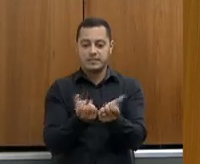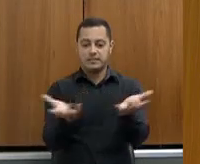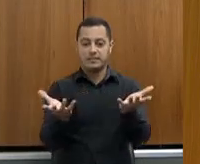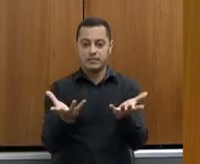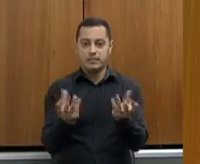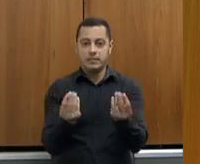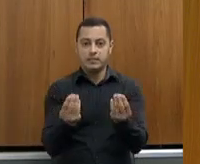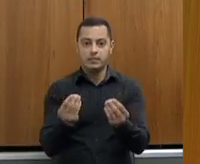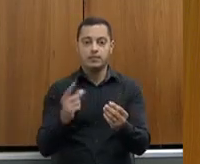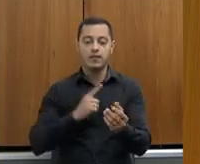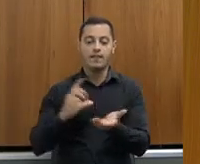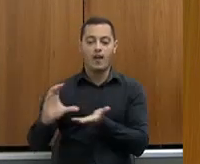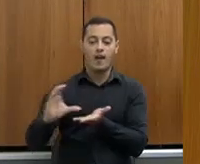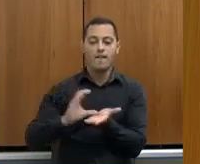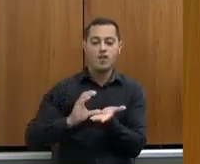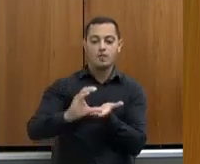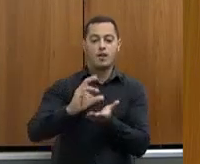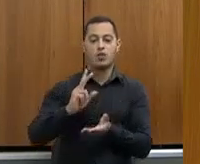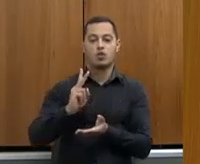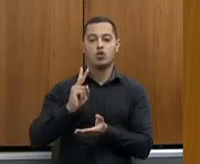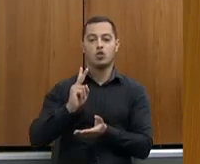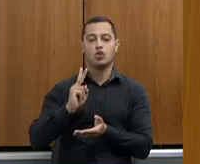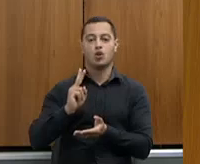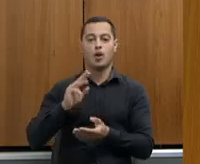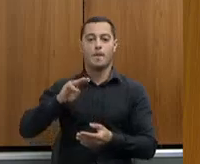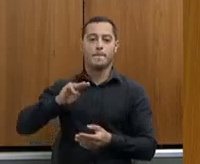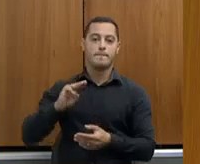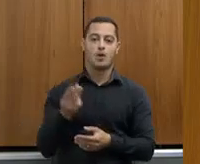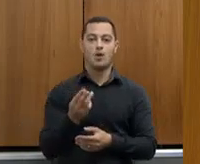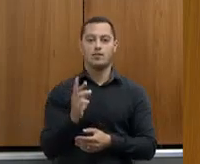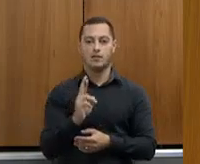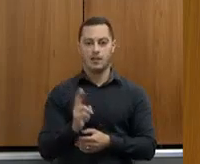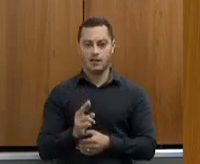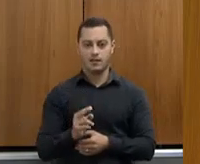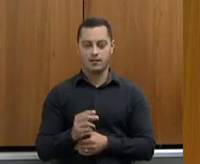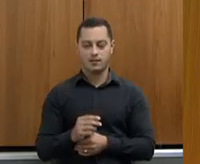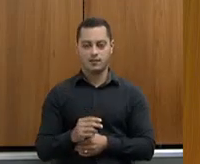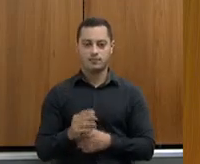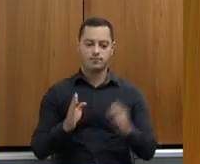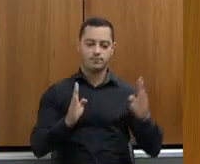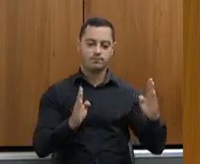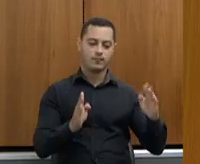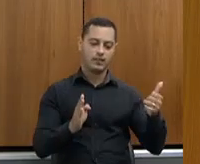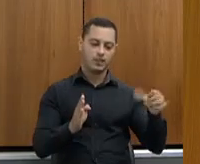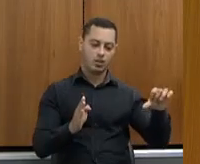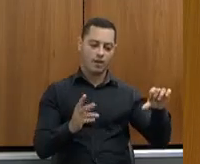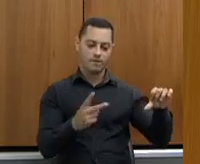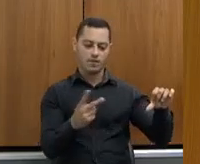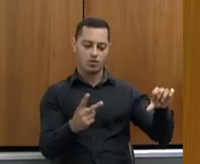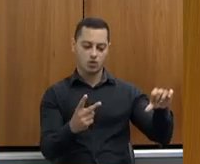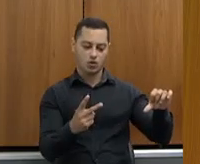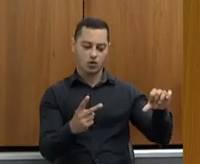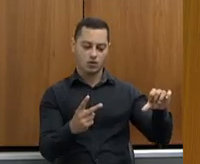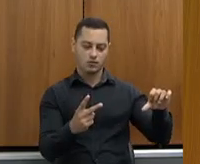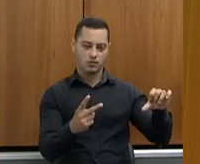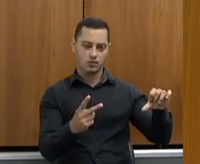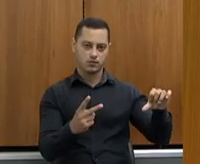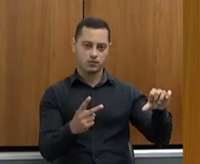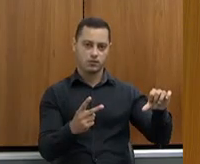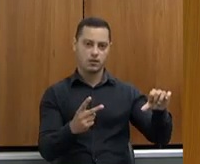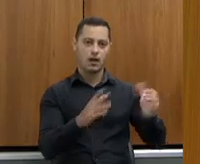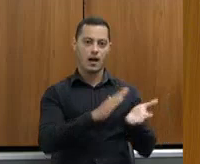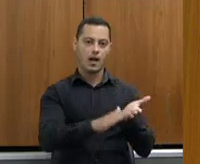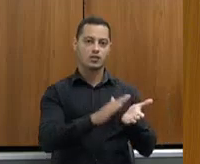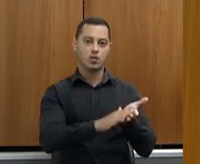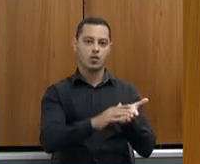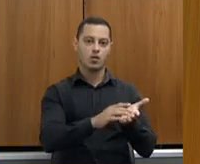Se você pegar todo o período que nós fizemos, 19 a 22, 5.200 títulos, gastamos 11,8 milhões